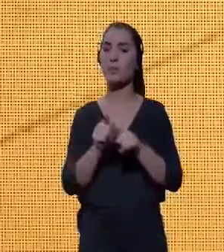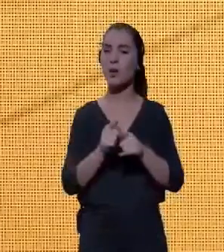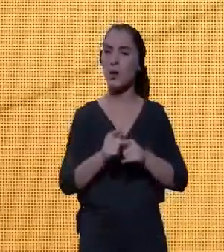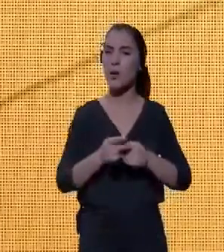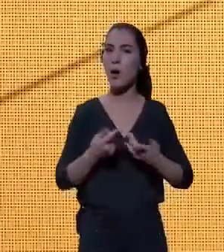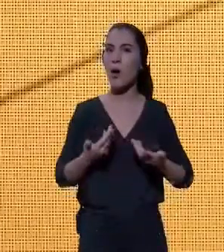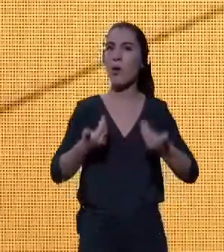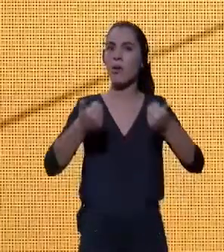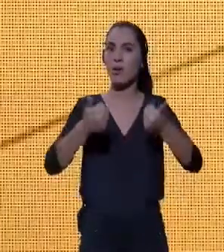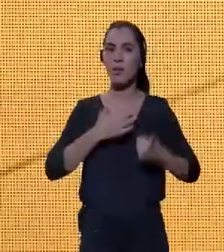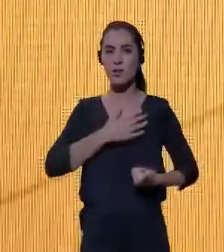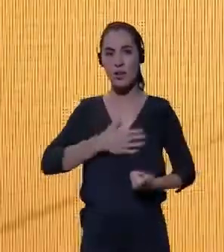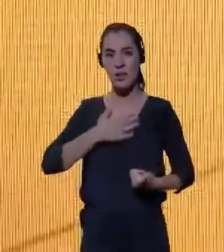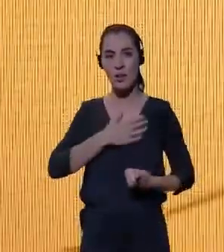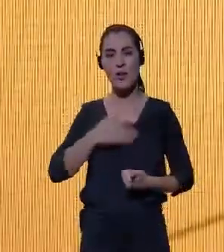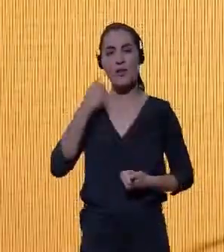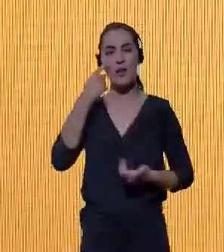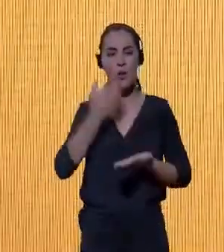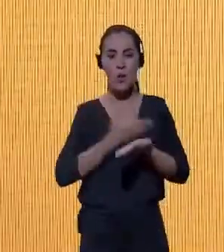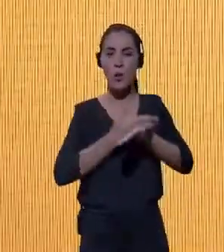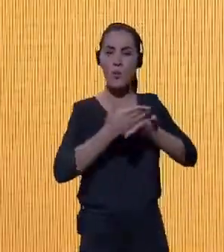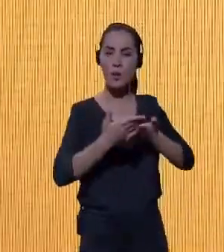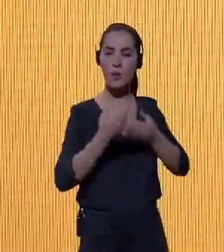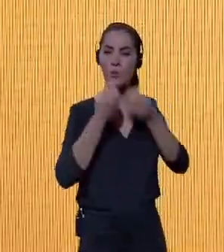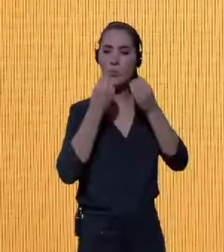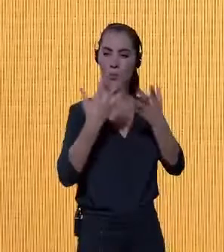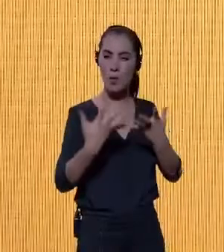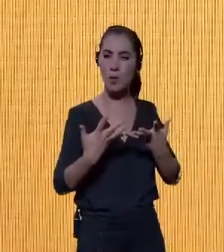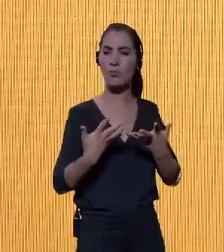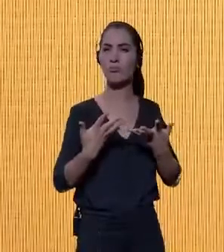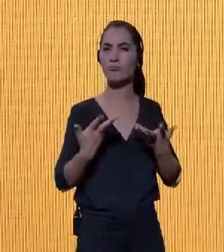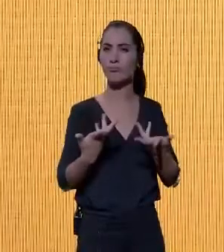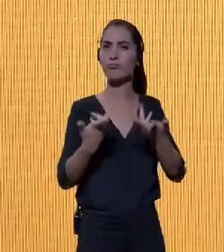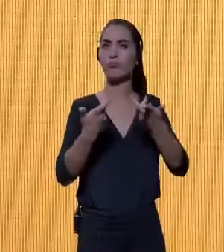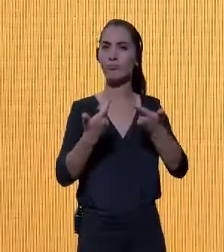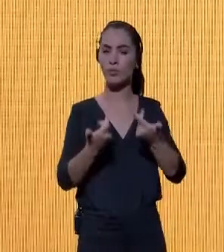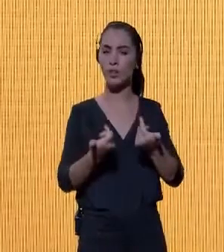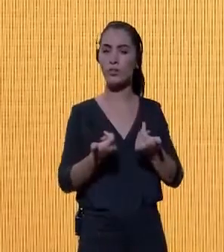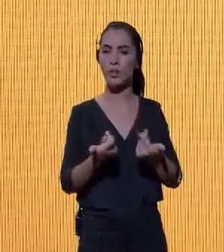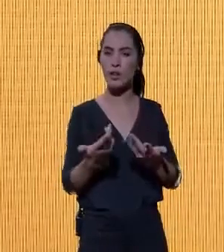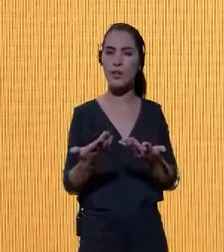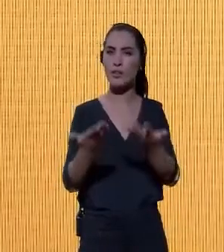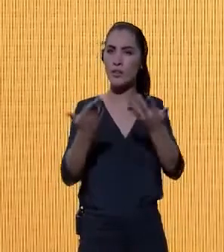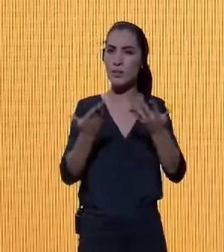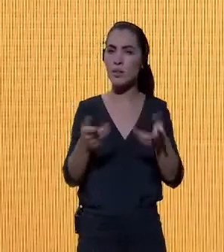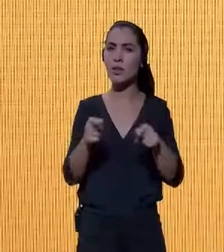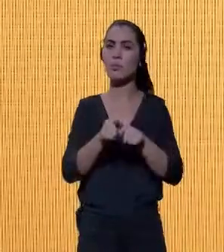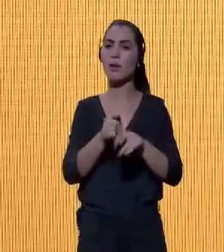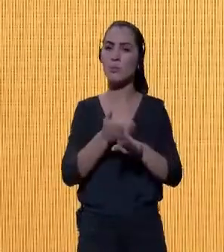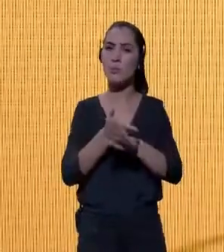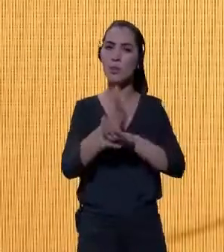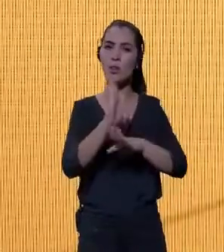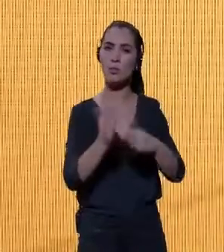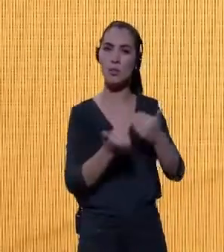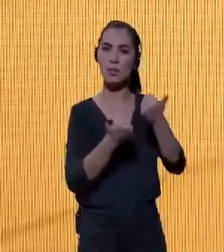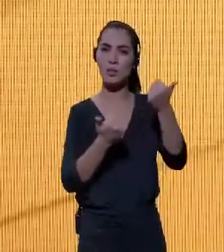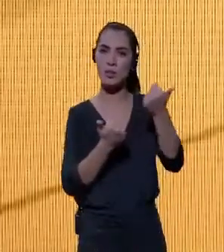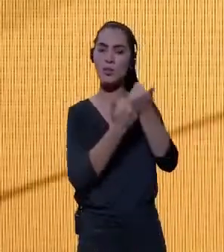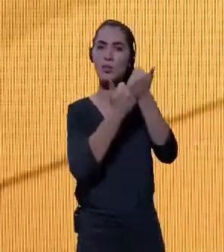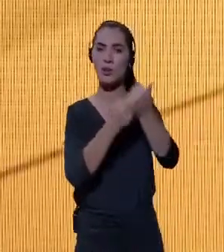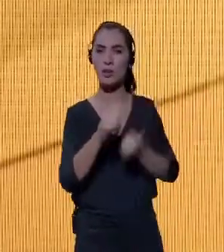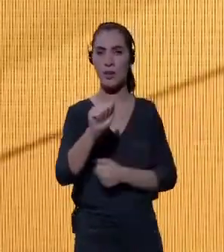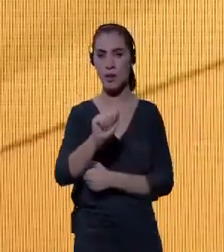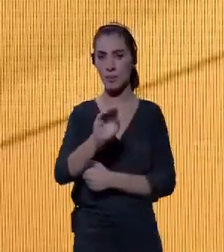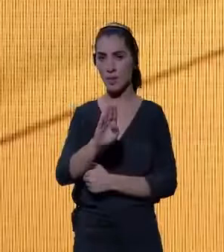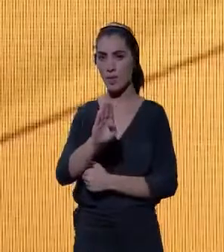iniciativa tão ambiciosa, arrojada, e que foi prontamente recebida, aprovada pela diretoria da ABDE, pela